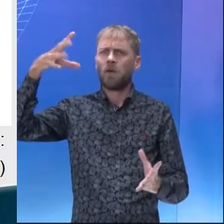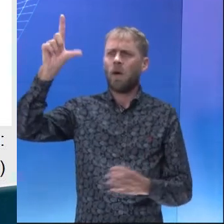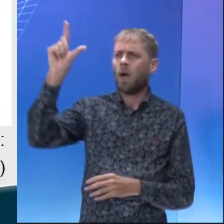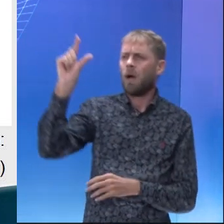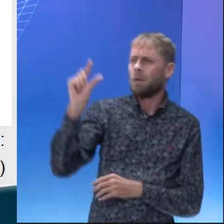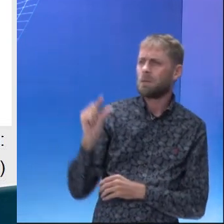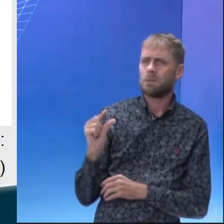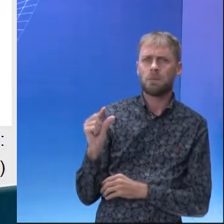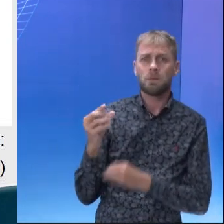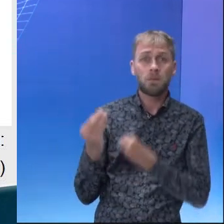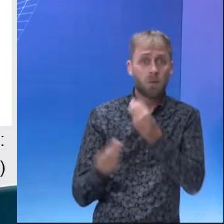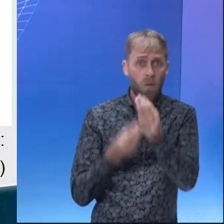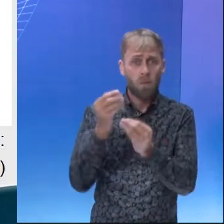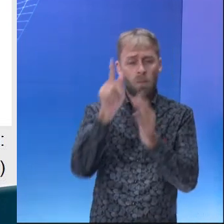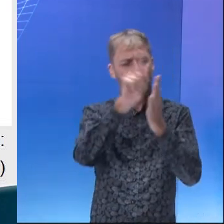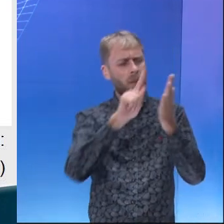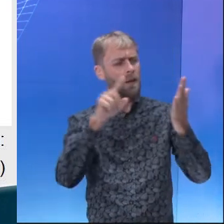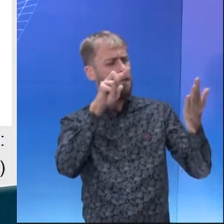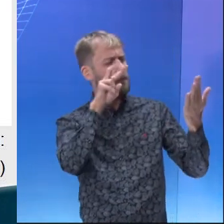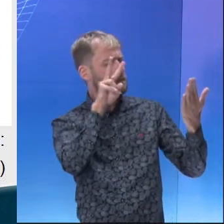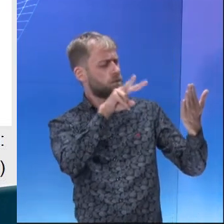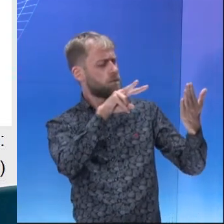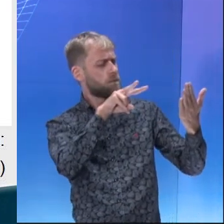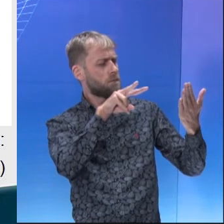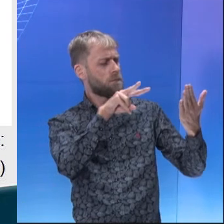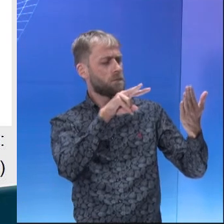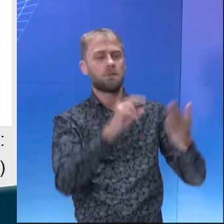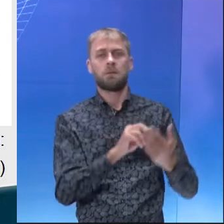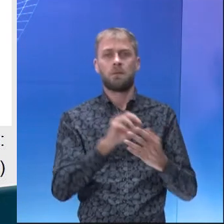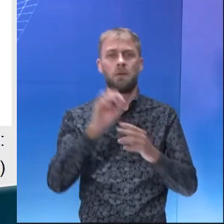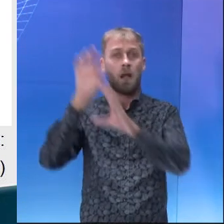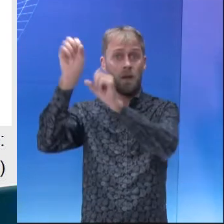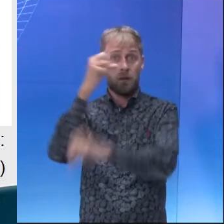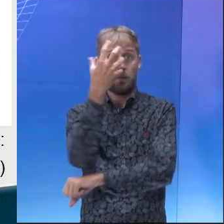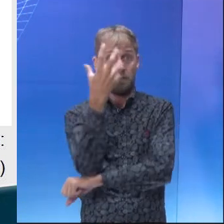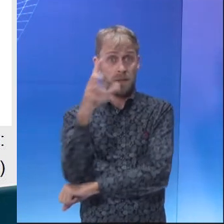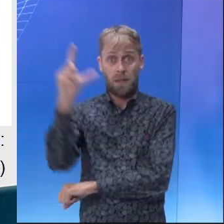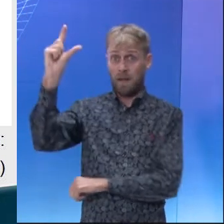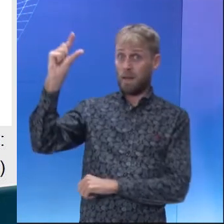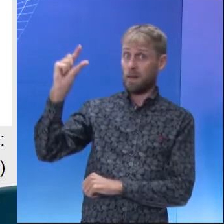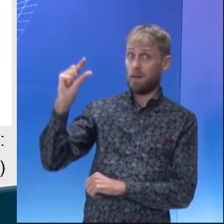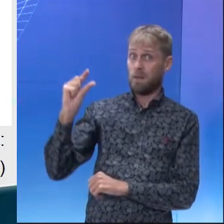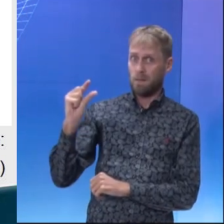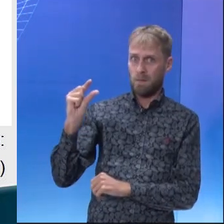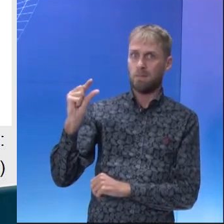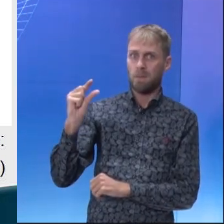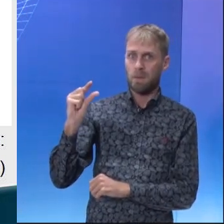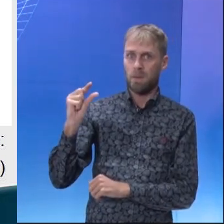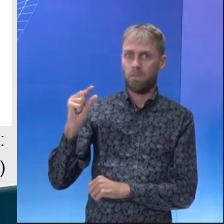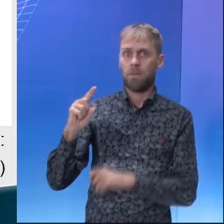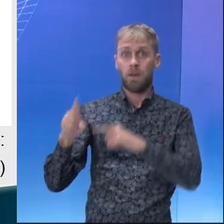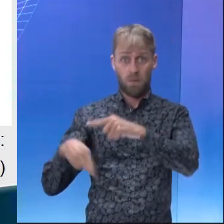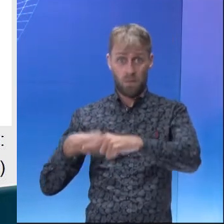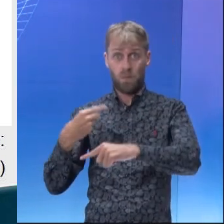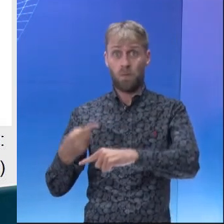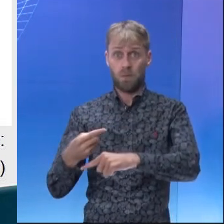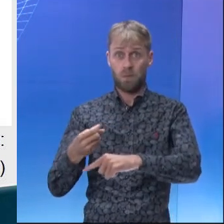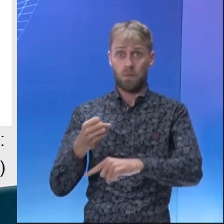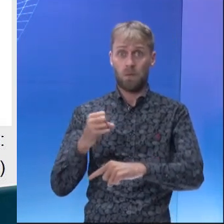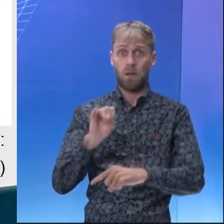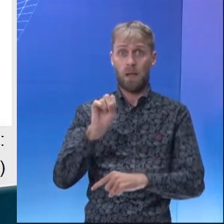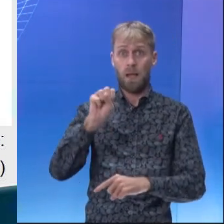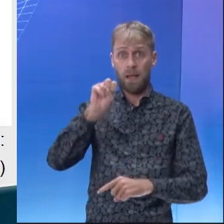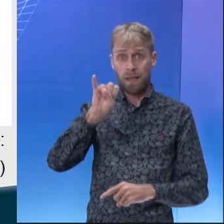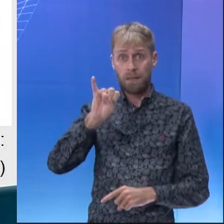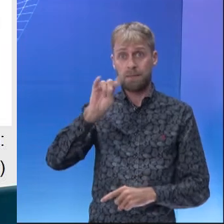diminuiu. Nós percebemos que o extrativismo vegetal, ele teve uma queda, enquanto a silvicultura teve uma